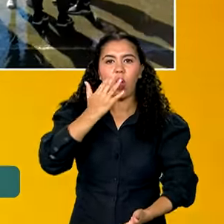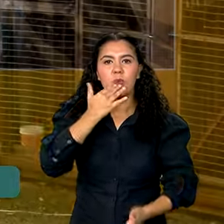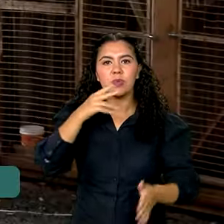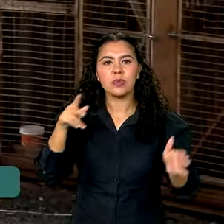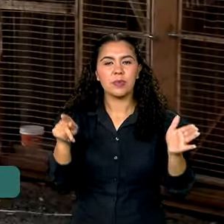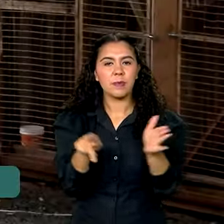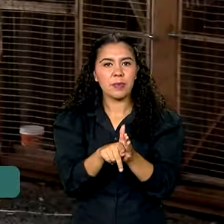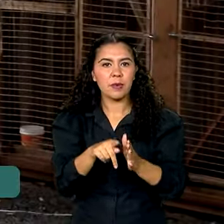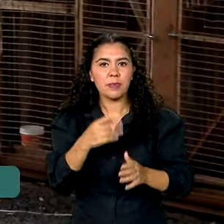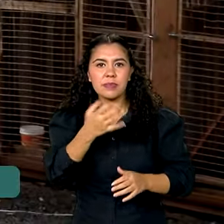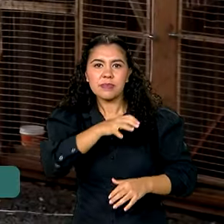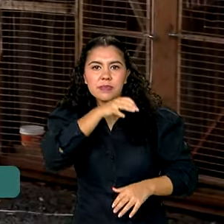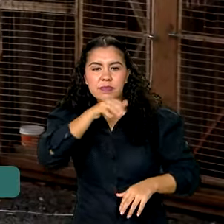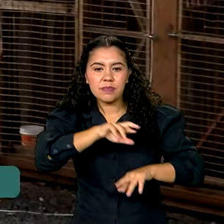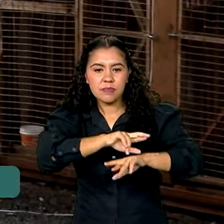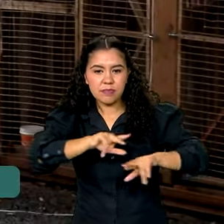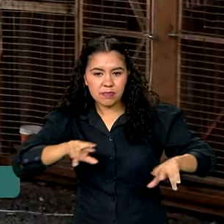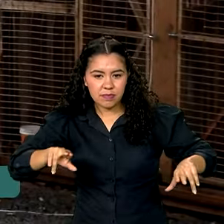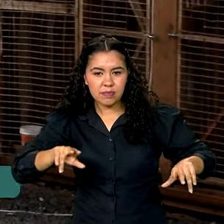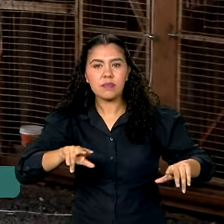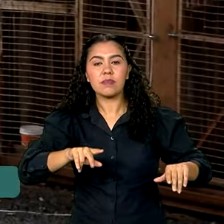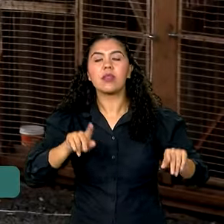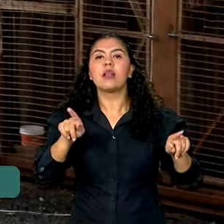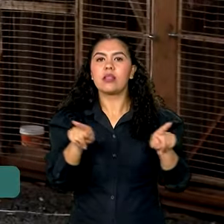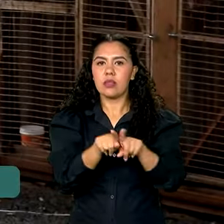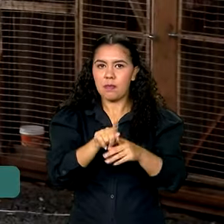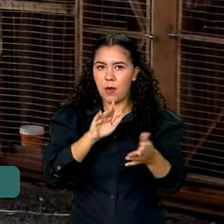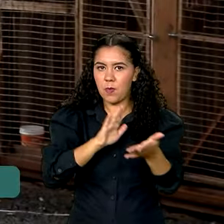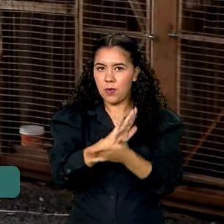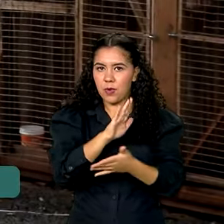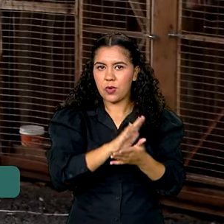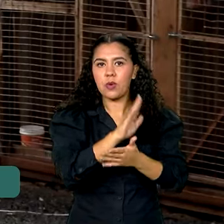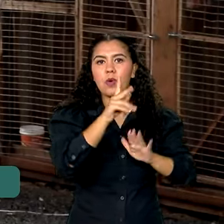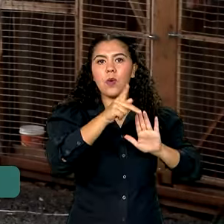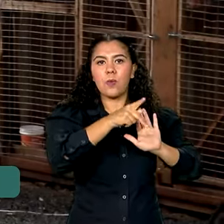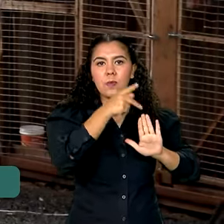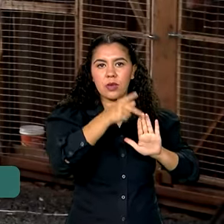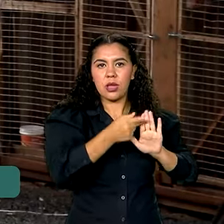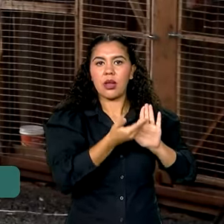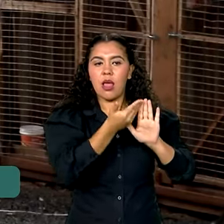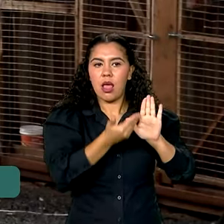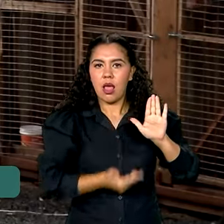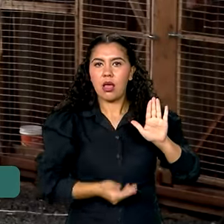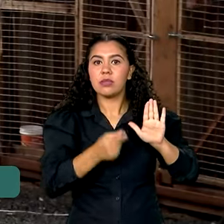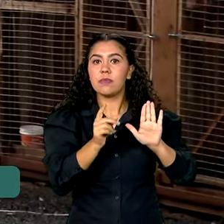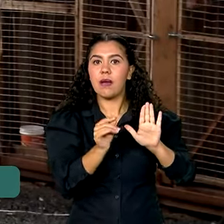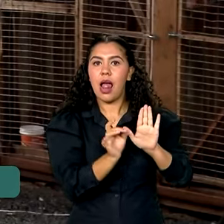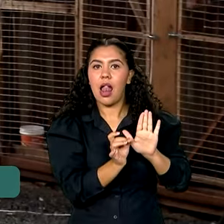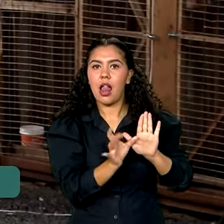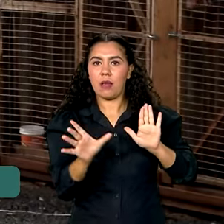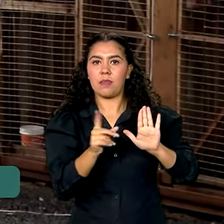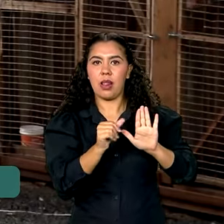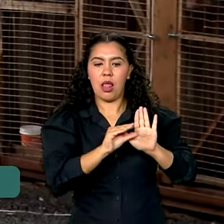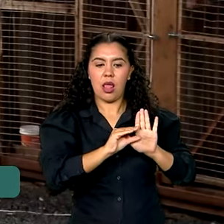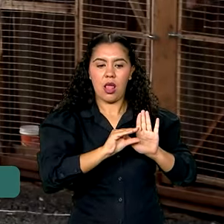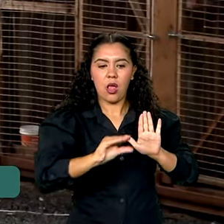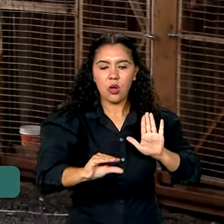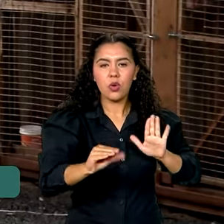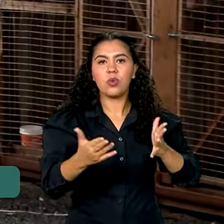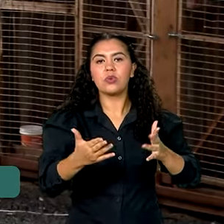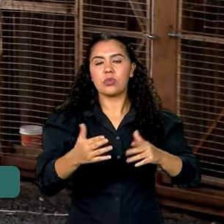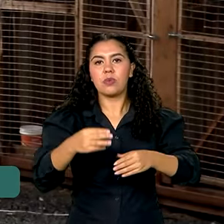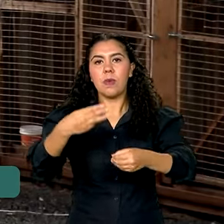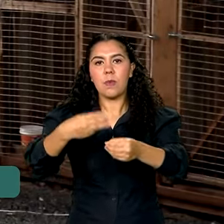Sul. Além disso, o governo publicou uma portaria liberando recursos para que os municípios adquirissem insumos